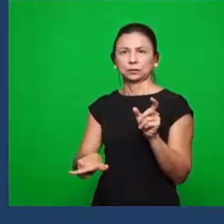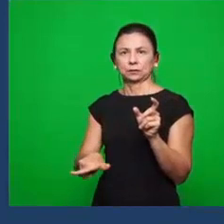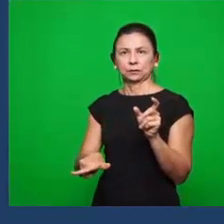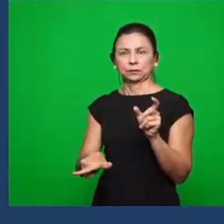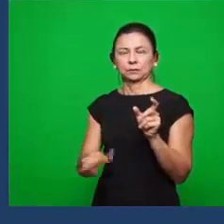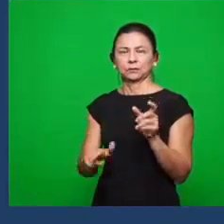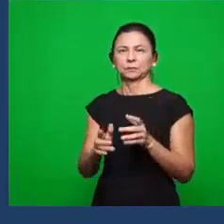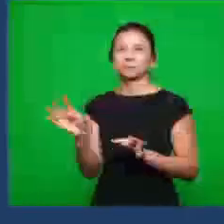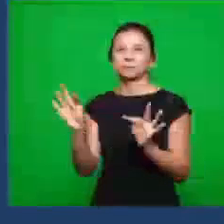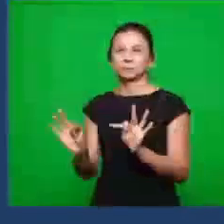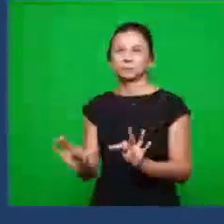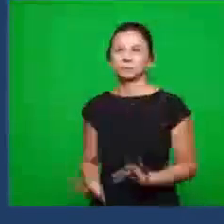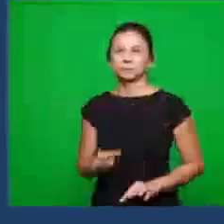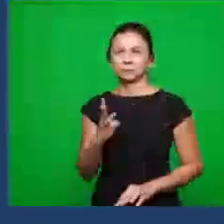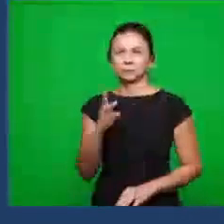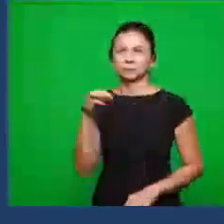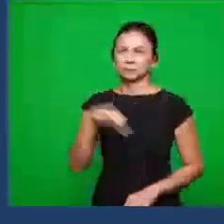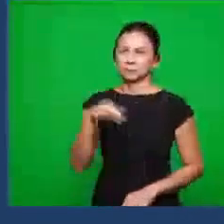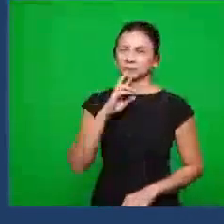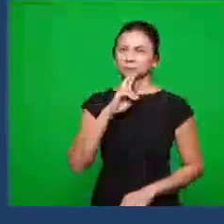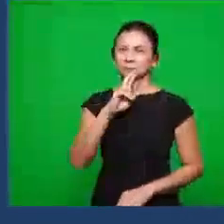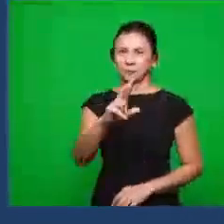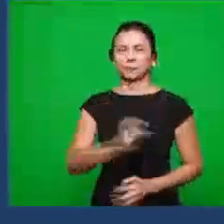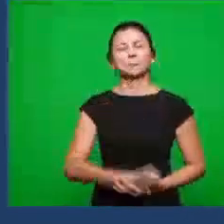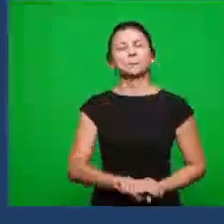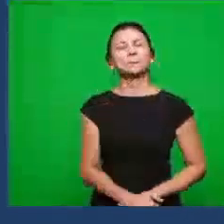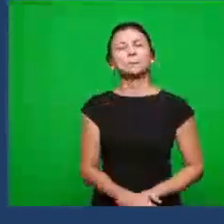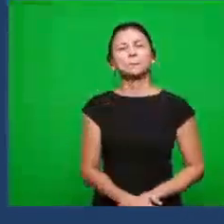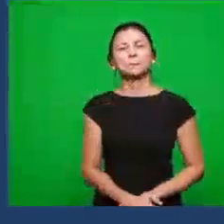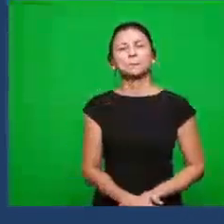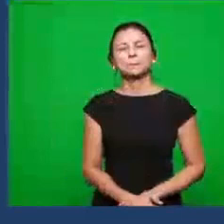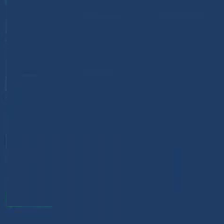tempo de três minutos para responderem essa pergunta.